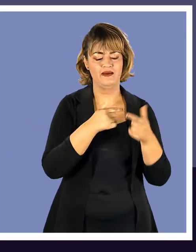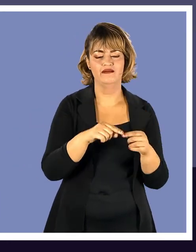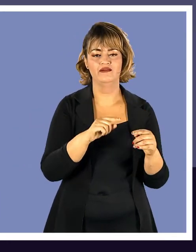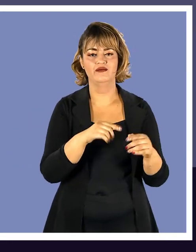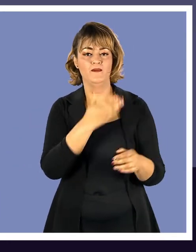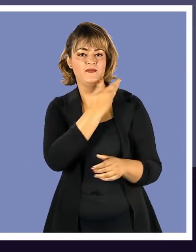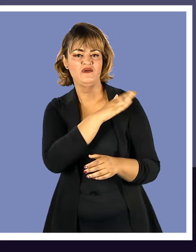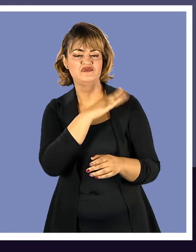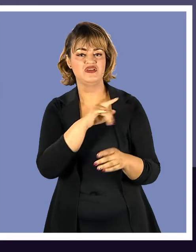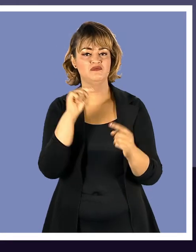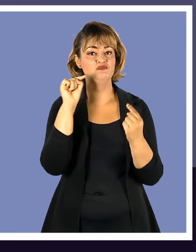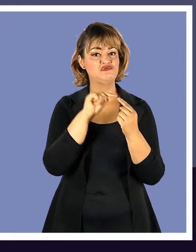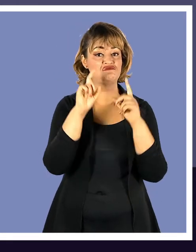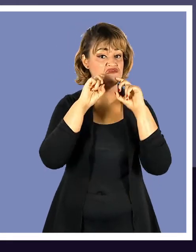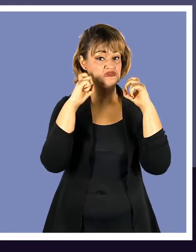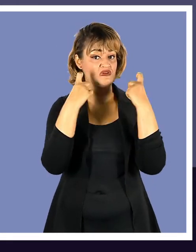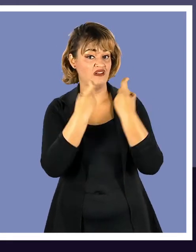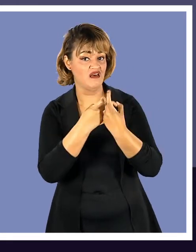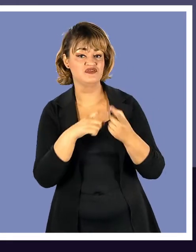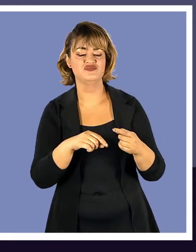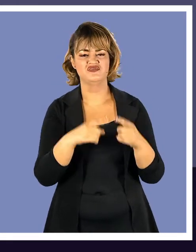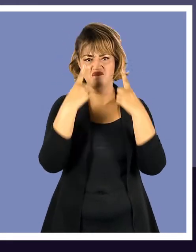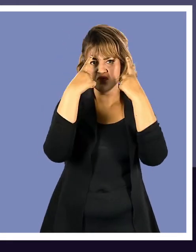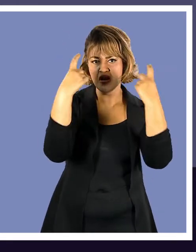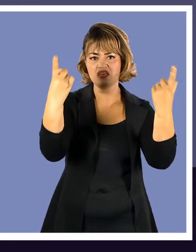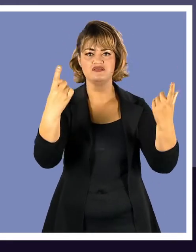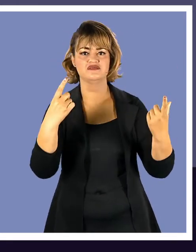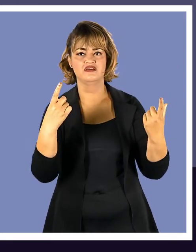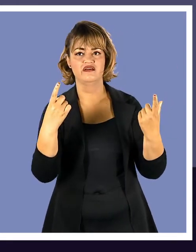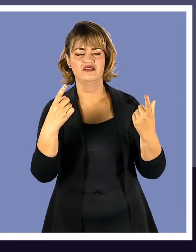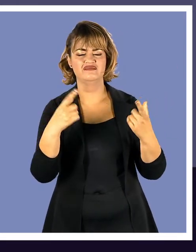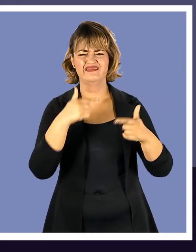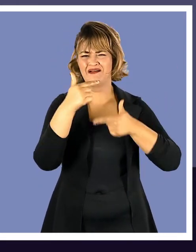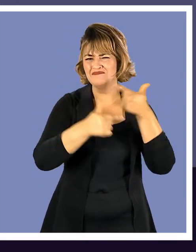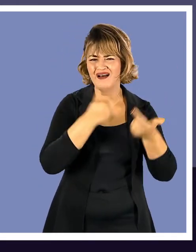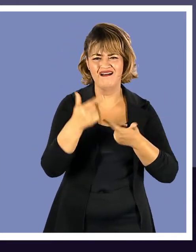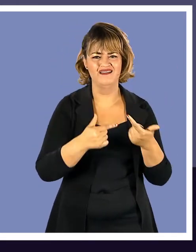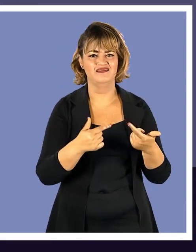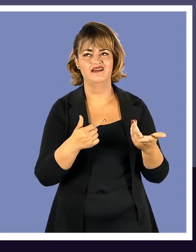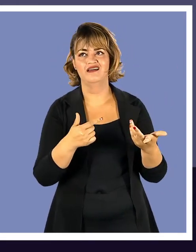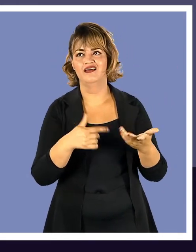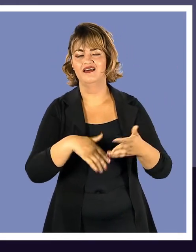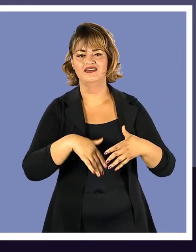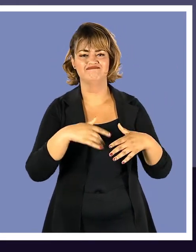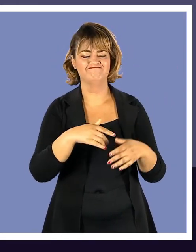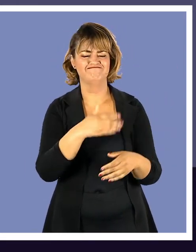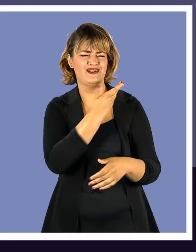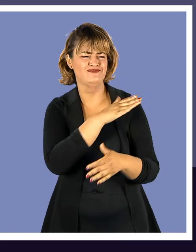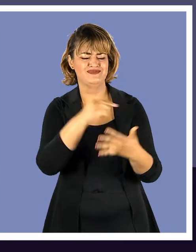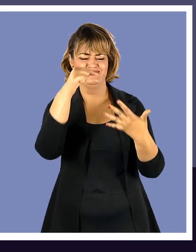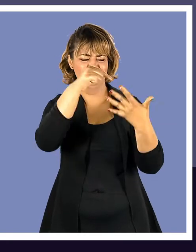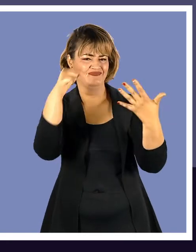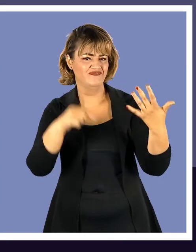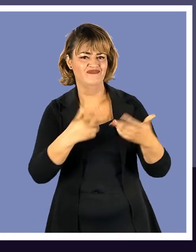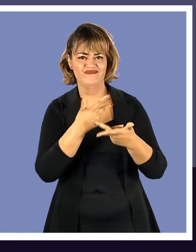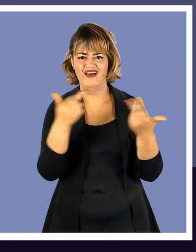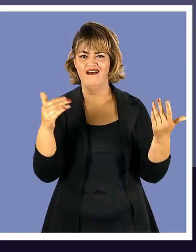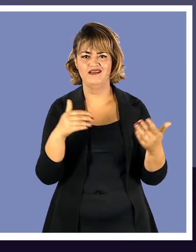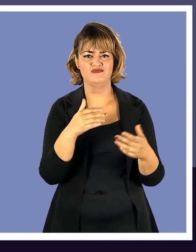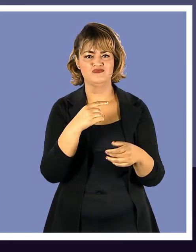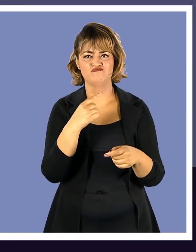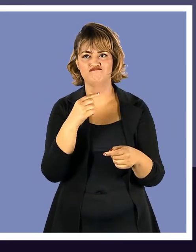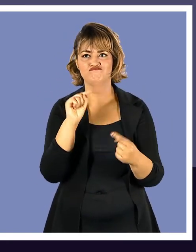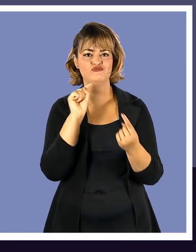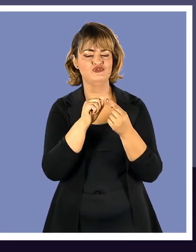atividade, preconceito com relação à sexualidade, violência, trabalho, discriminação,